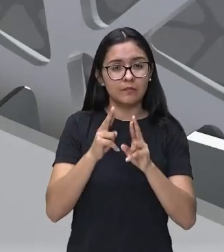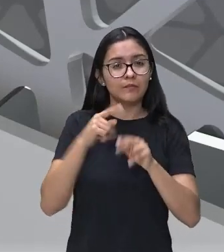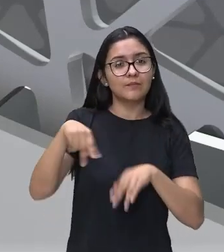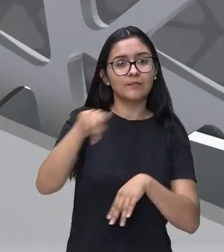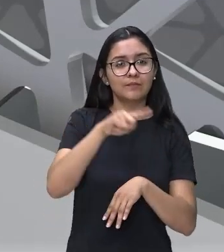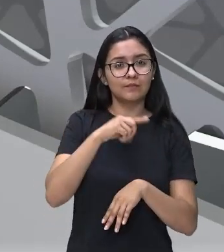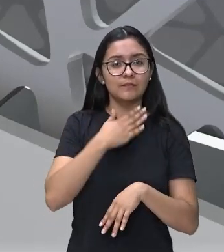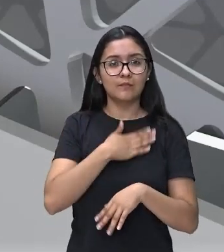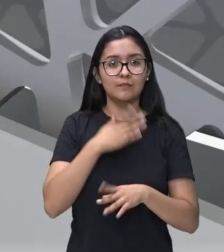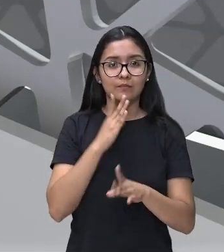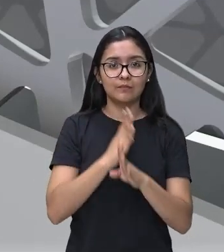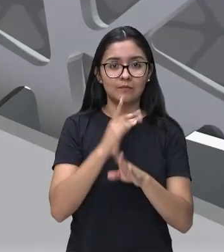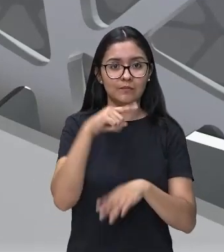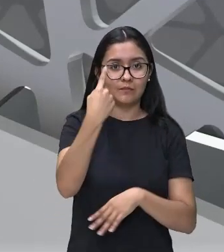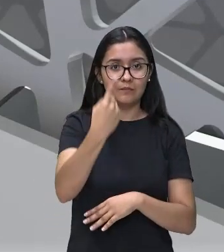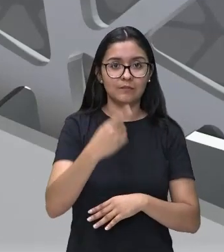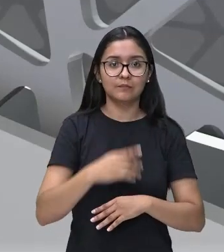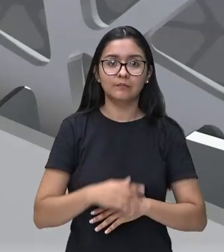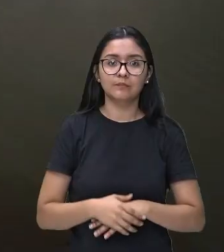gostado e até a próxima!